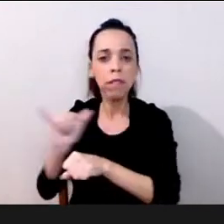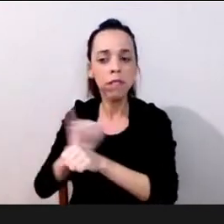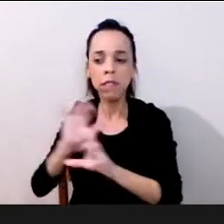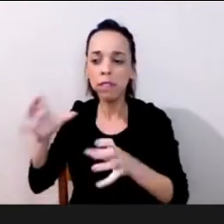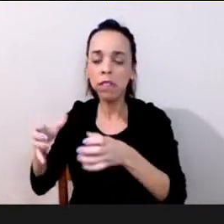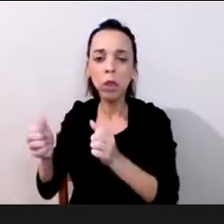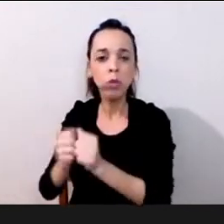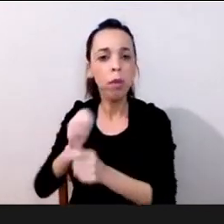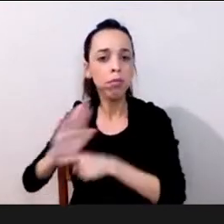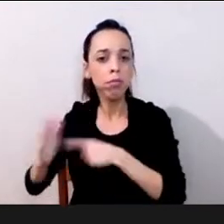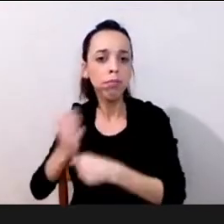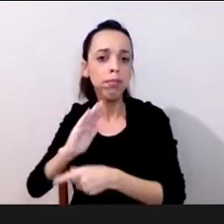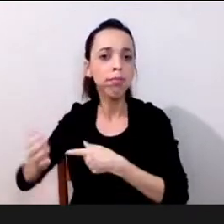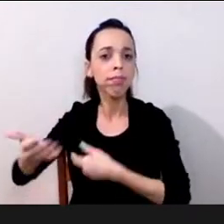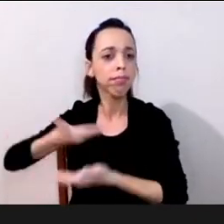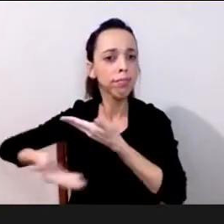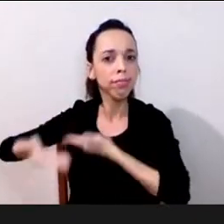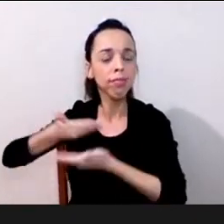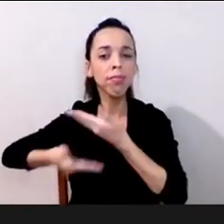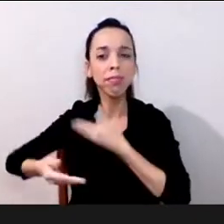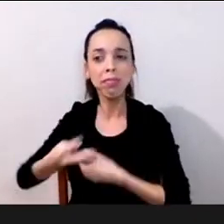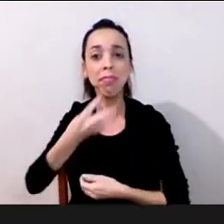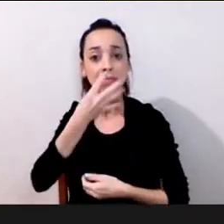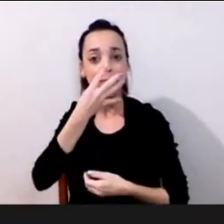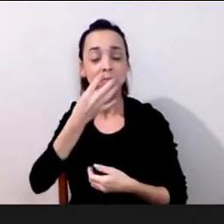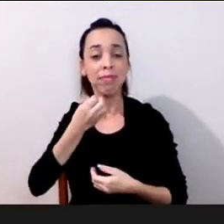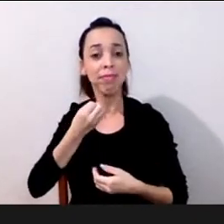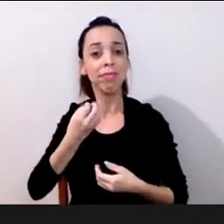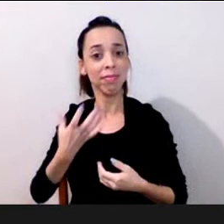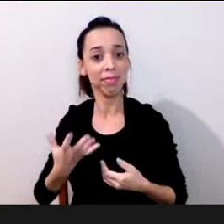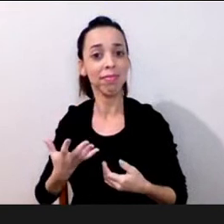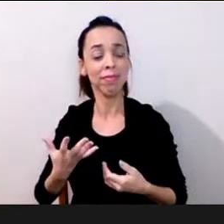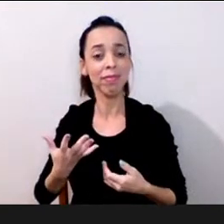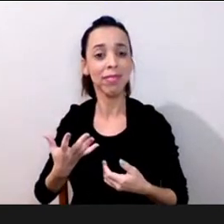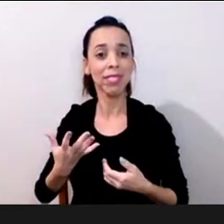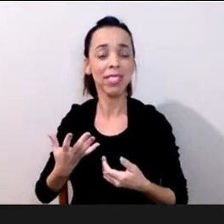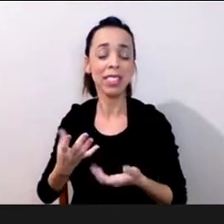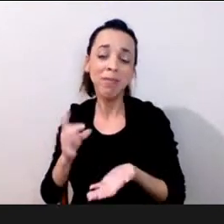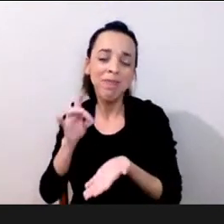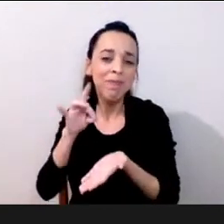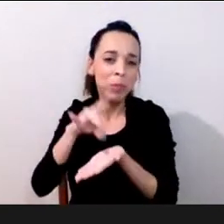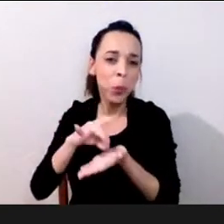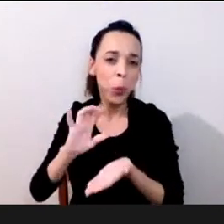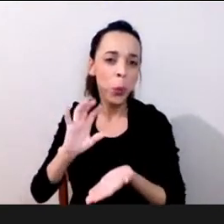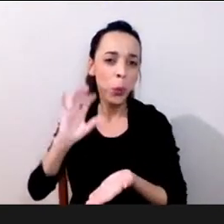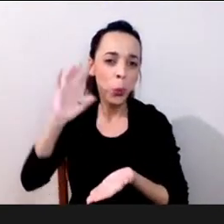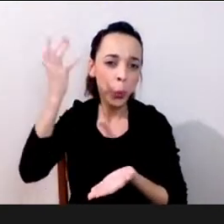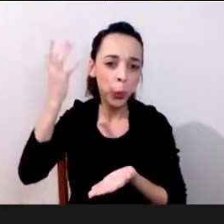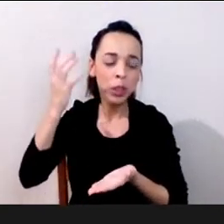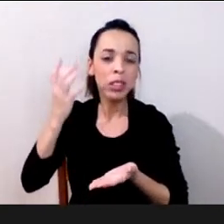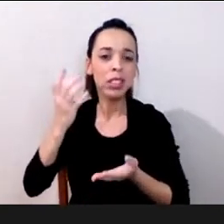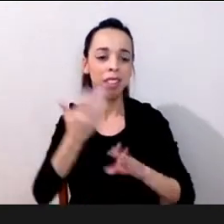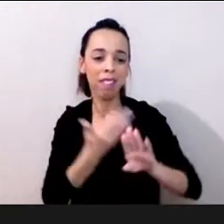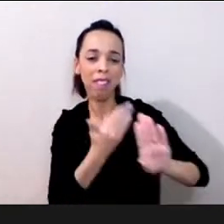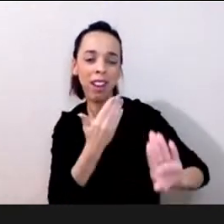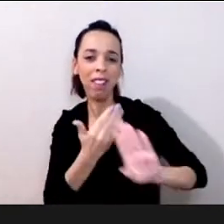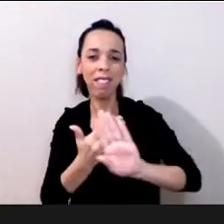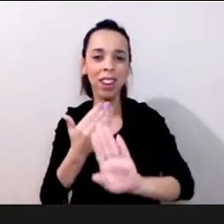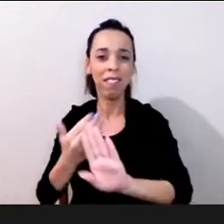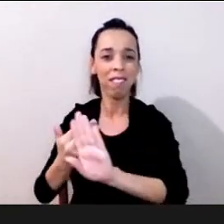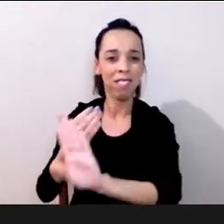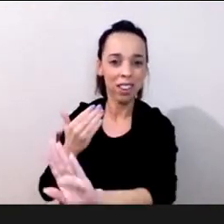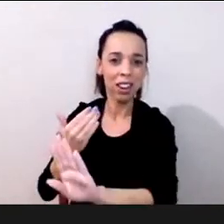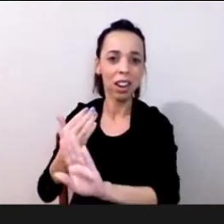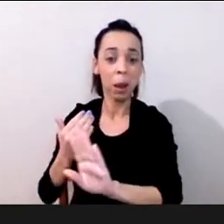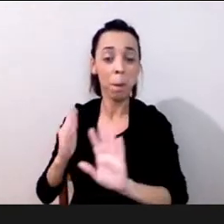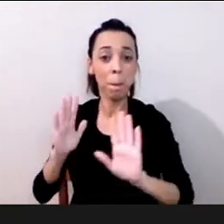vivencia sim que a gente fala de um isolamento físico mas pelo contrário social que